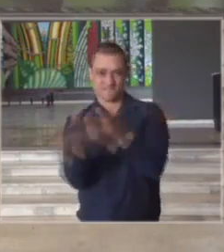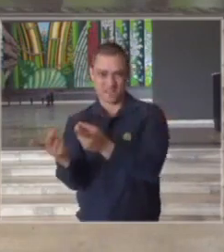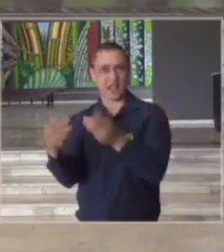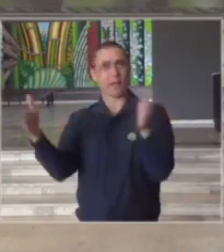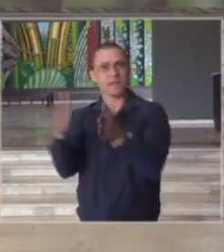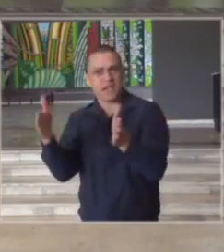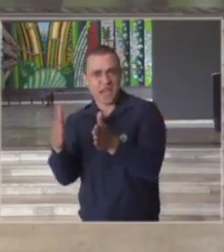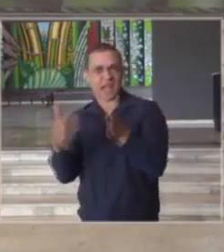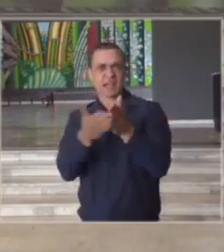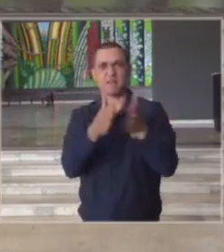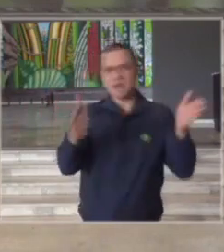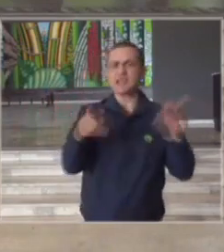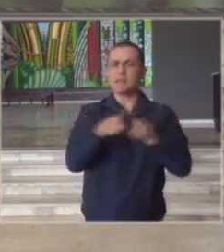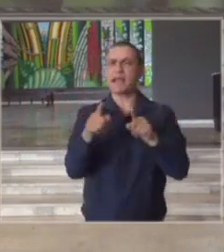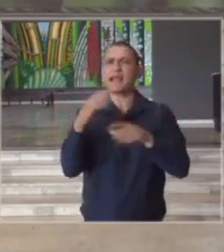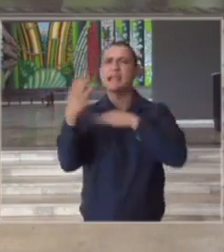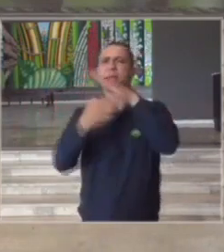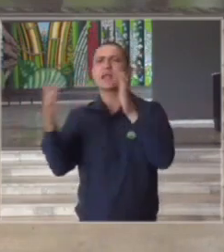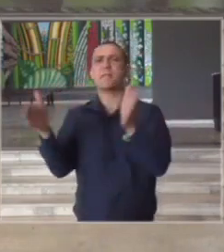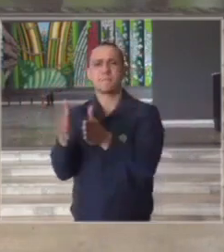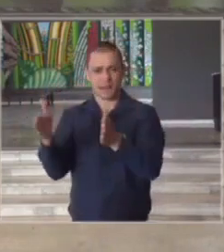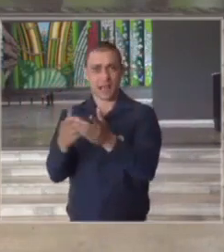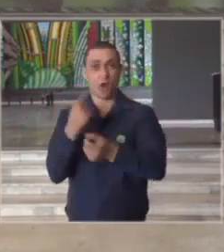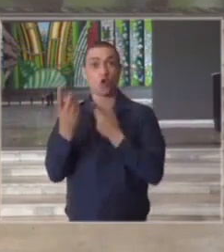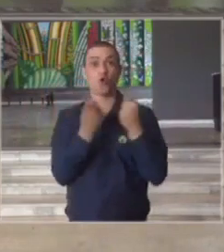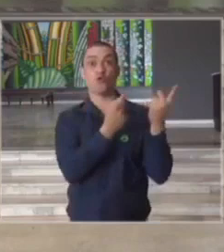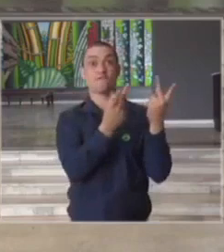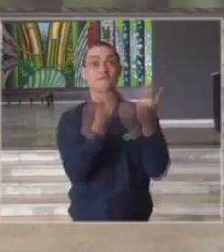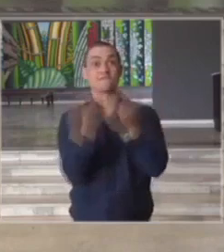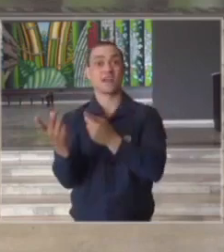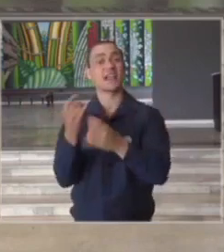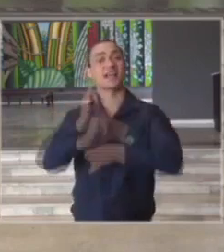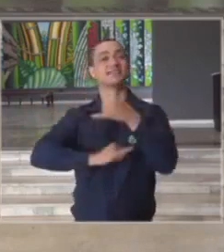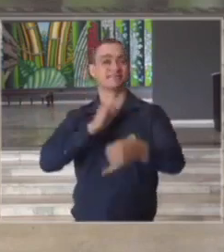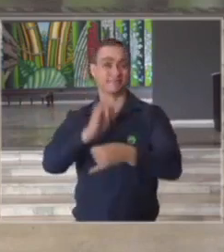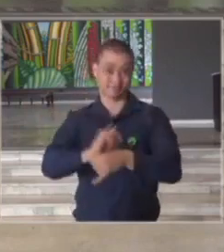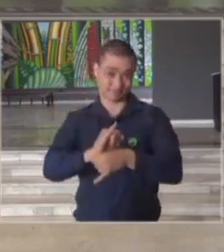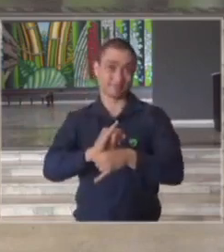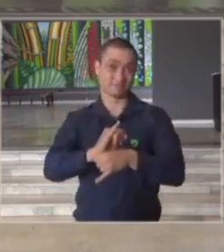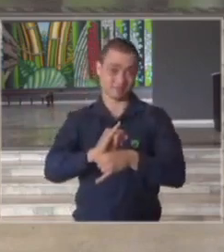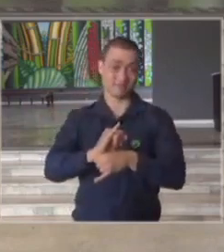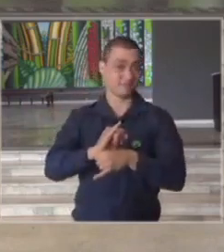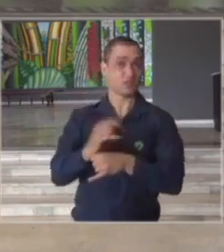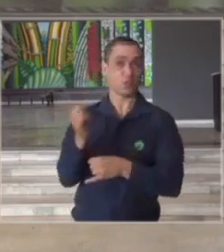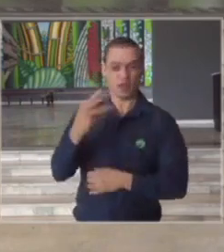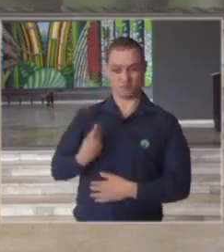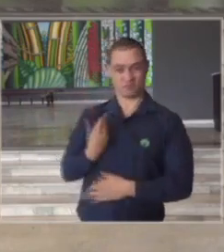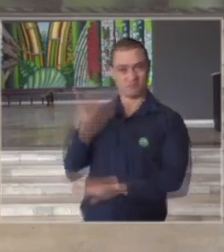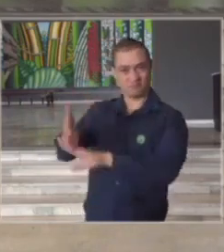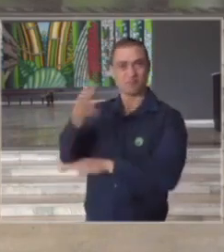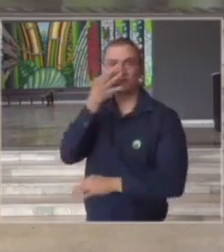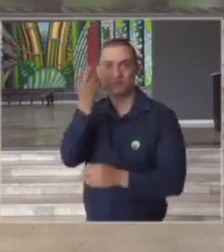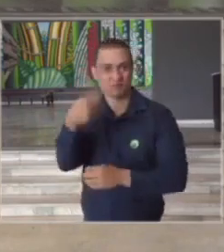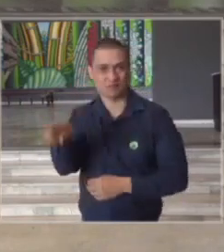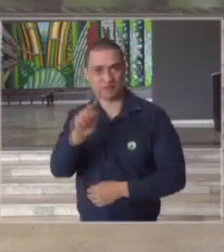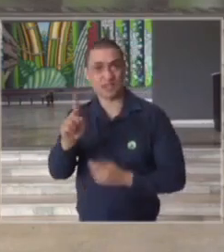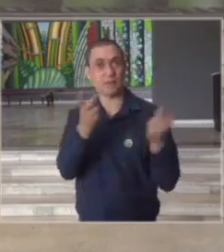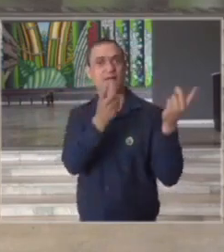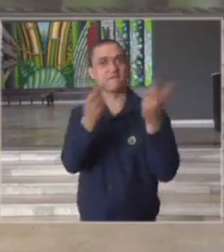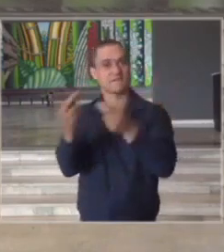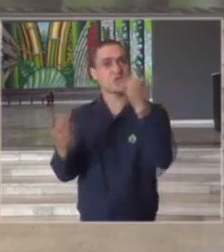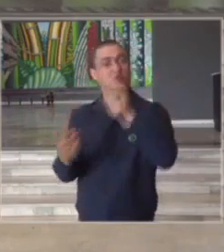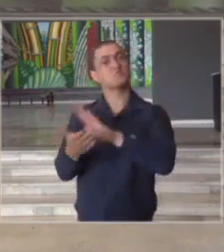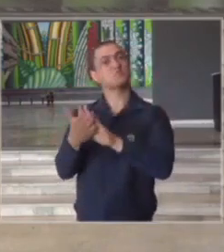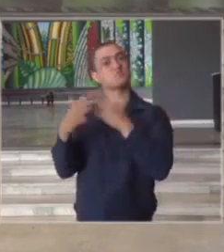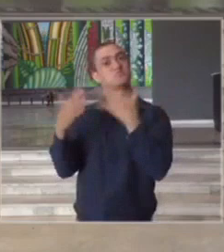pequenas médias e até de pequenas empresas na venda online na venda não presencial dos seus produtos